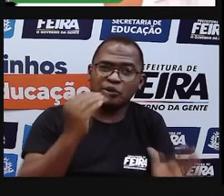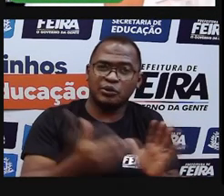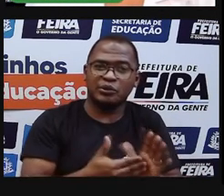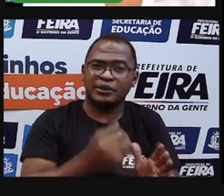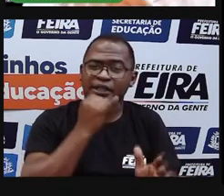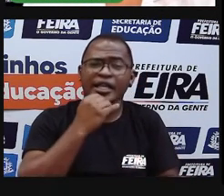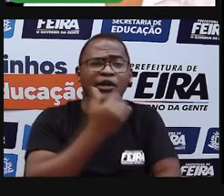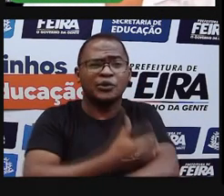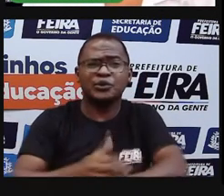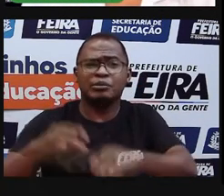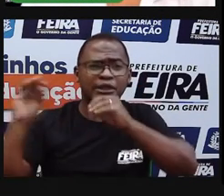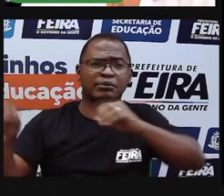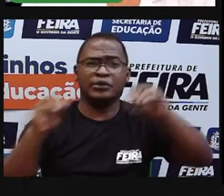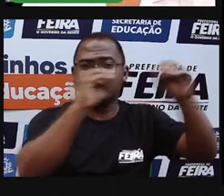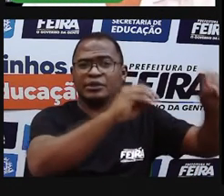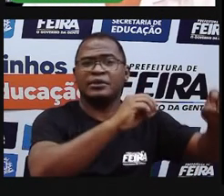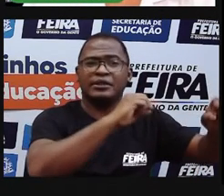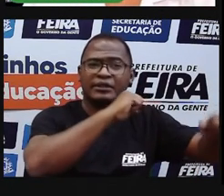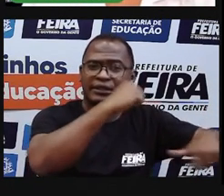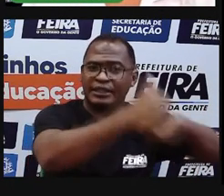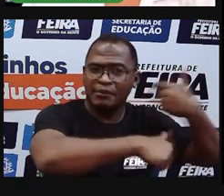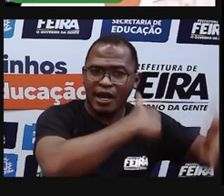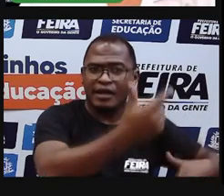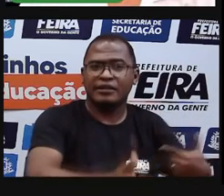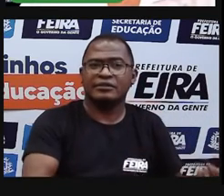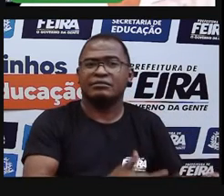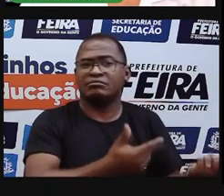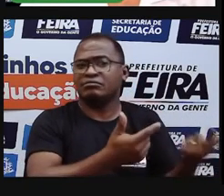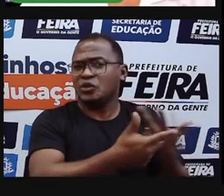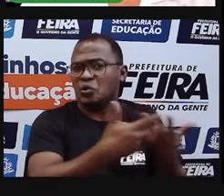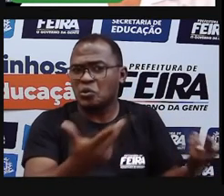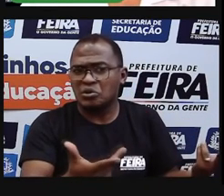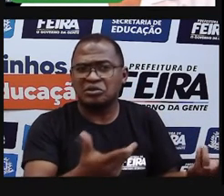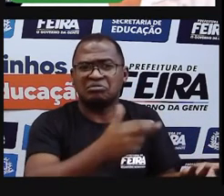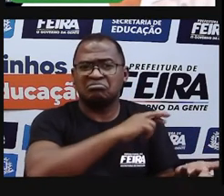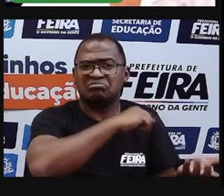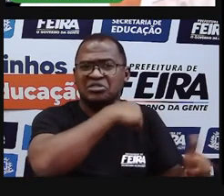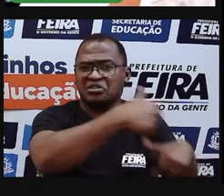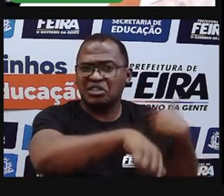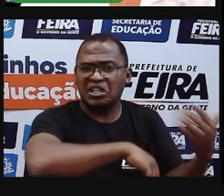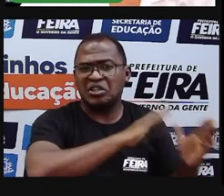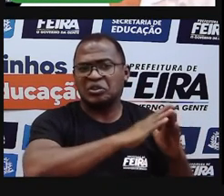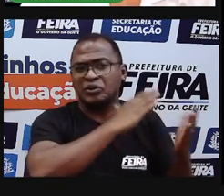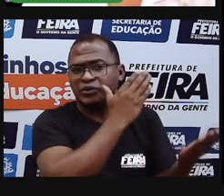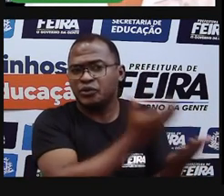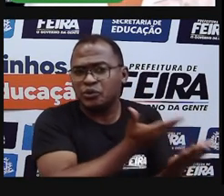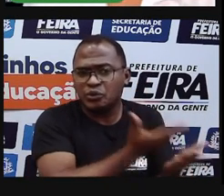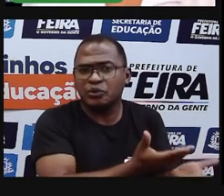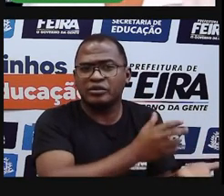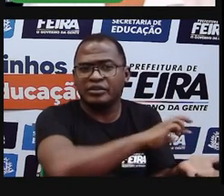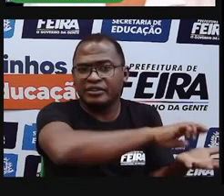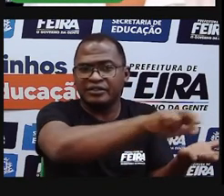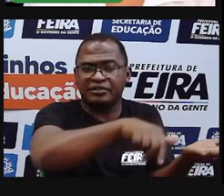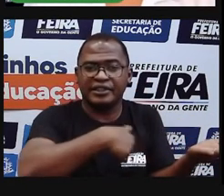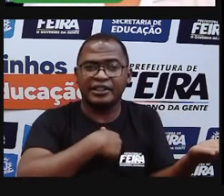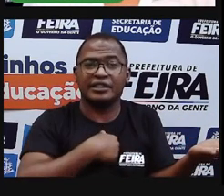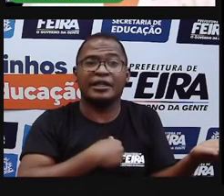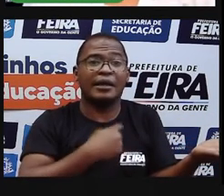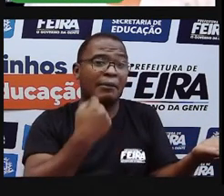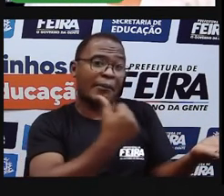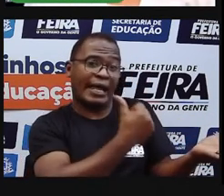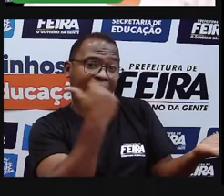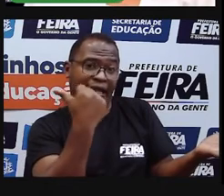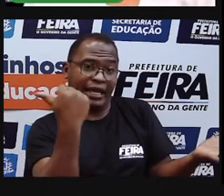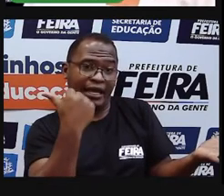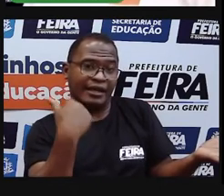locais para procurar a melhor condição de vida para trabalhar. Mas, lá no coração, a saudade é enorme, né? Não esquece.